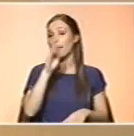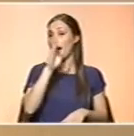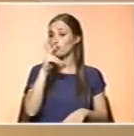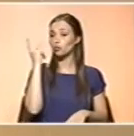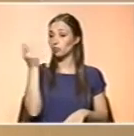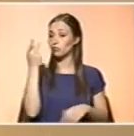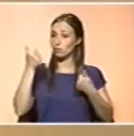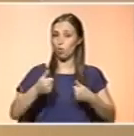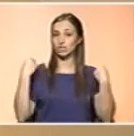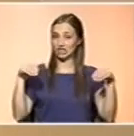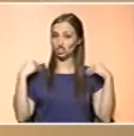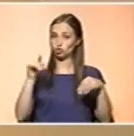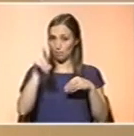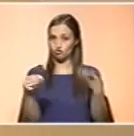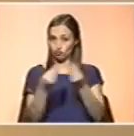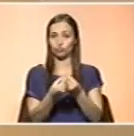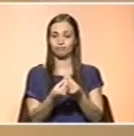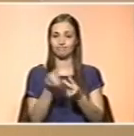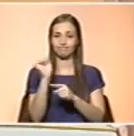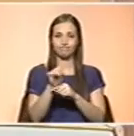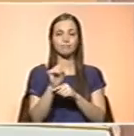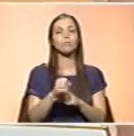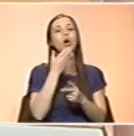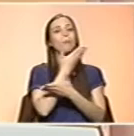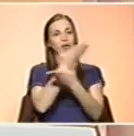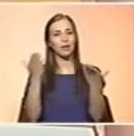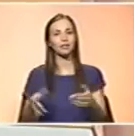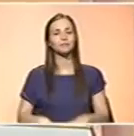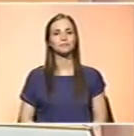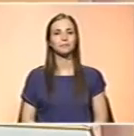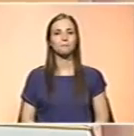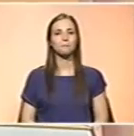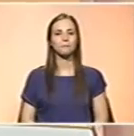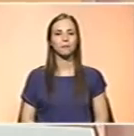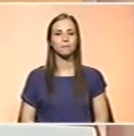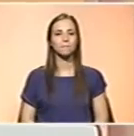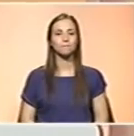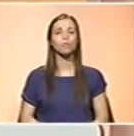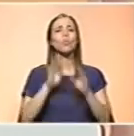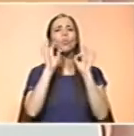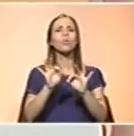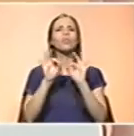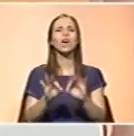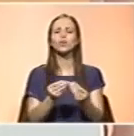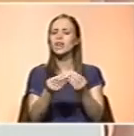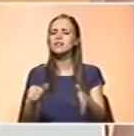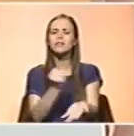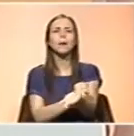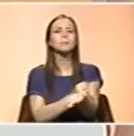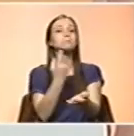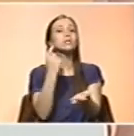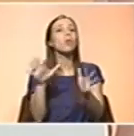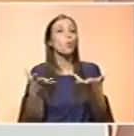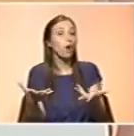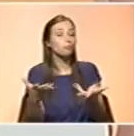chega, não Exercício também é preciso algo pelo menos. Muito obrigada. Quais são os cuidados que é preciso ter com as crianças diabéticas? É uma